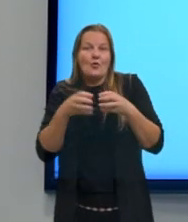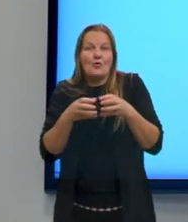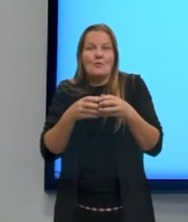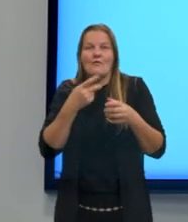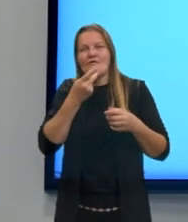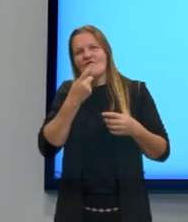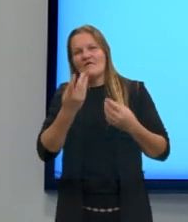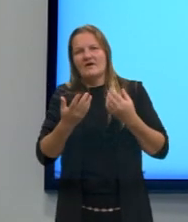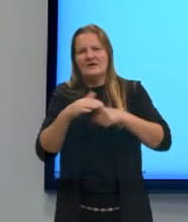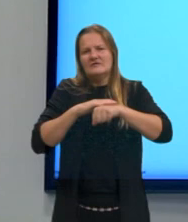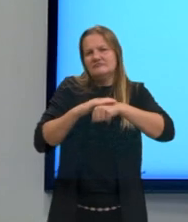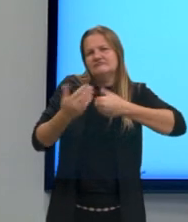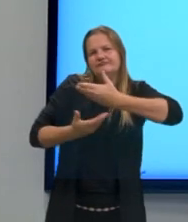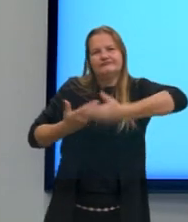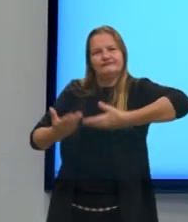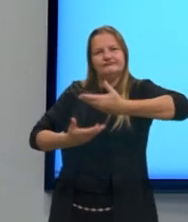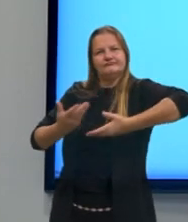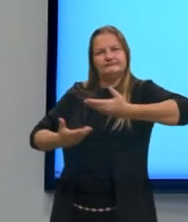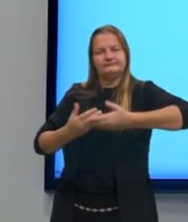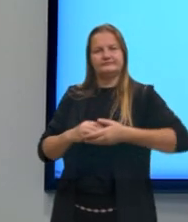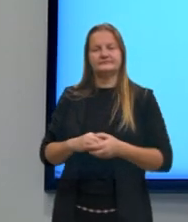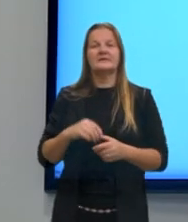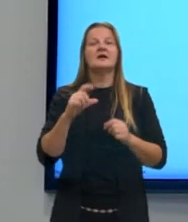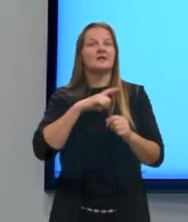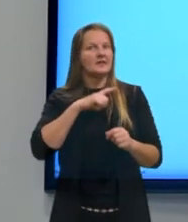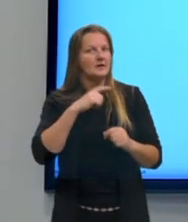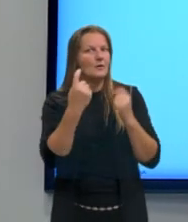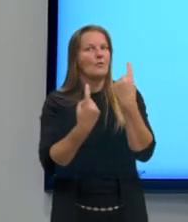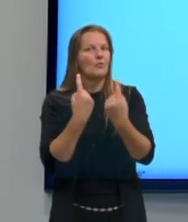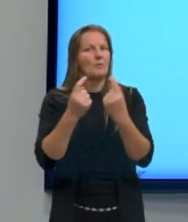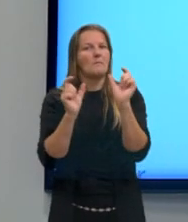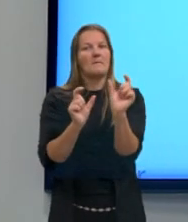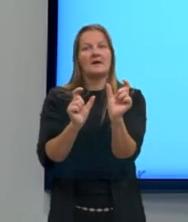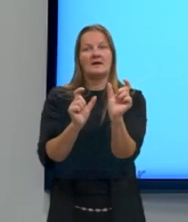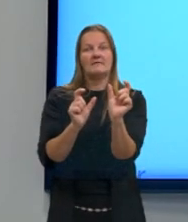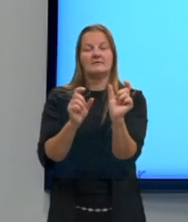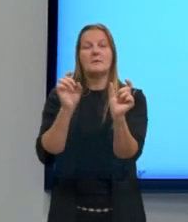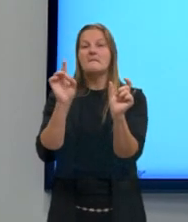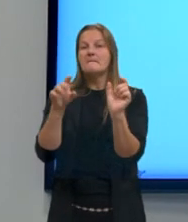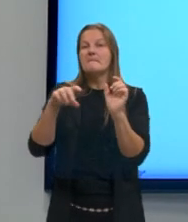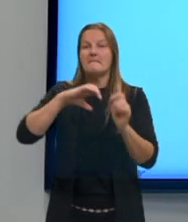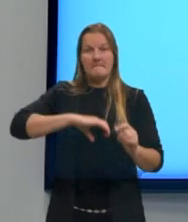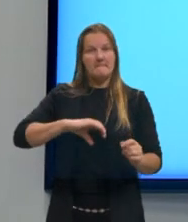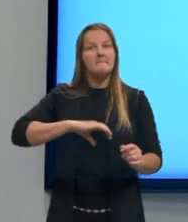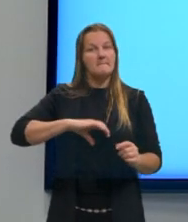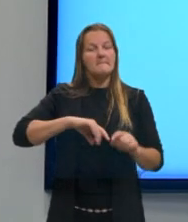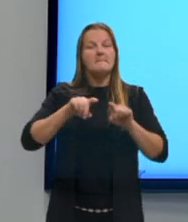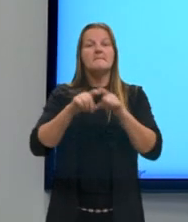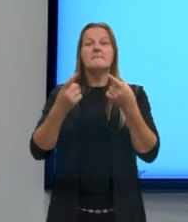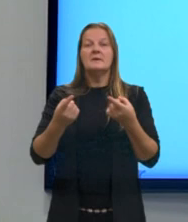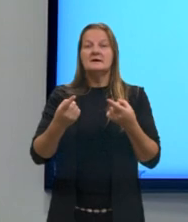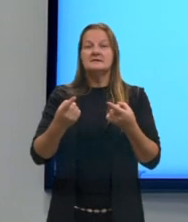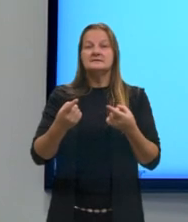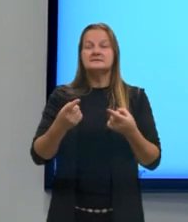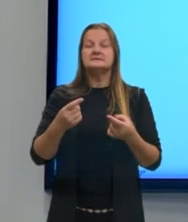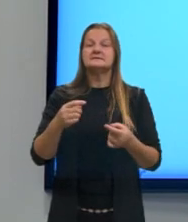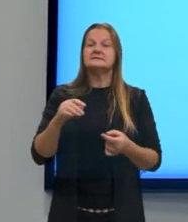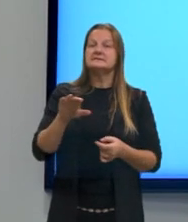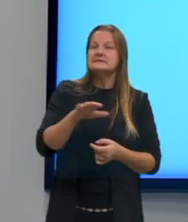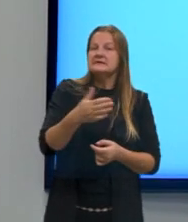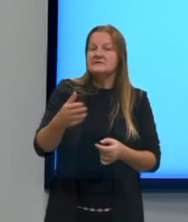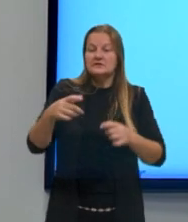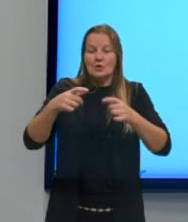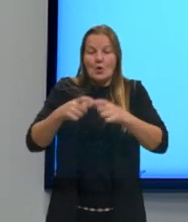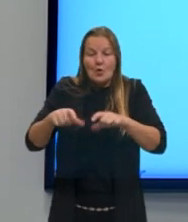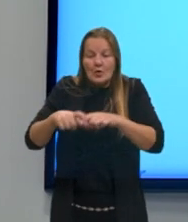Ou seja, a gente tem palavras que são do português, mas apesar de estarem em